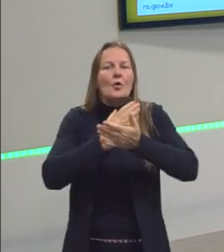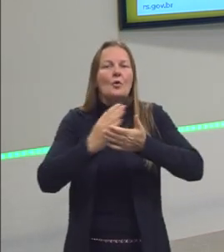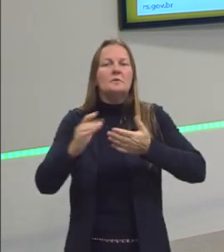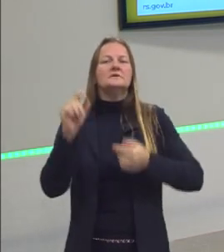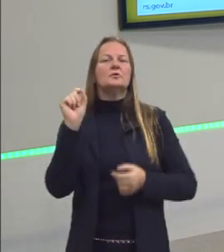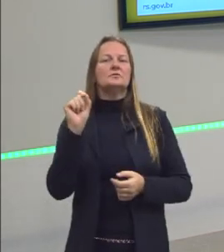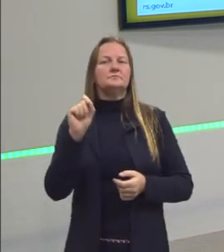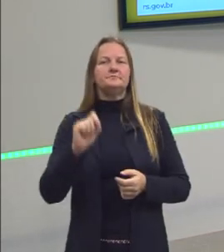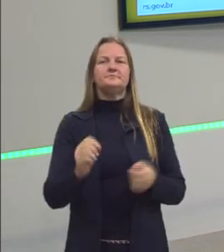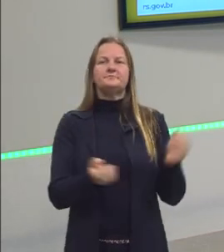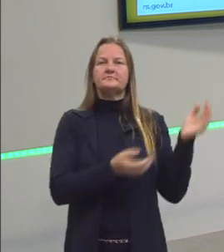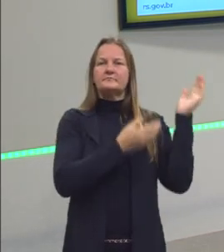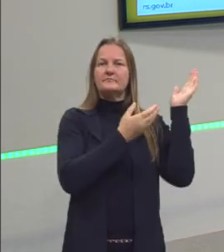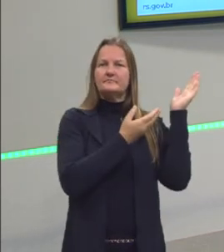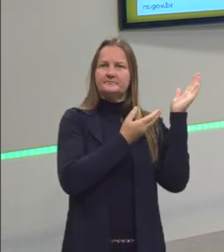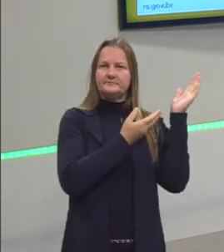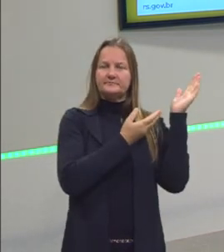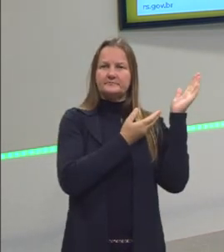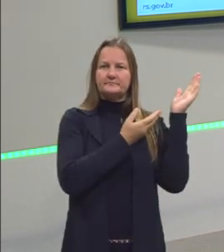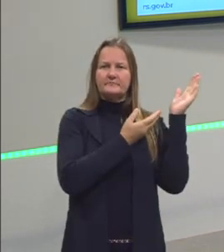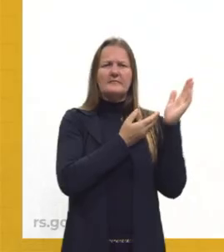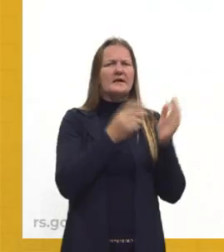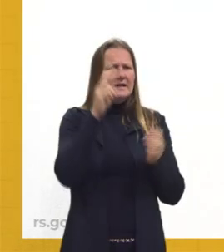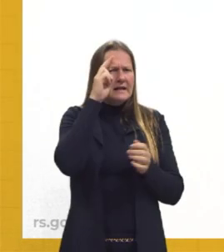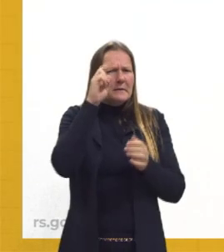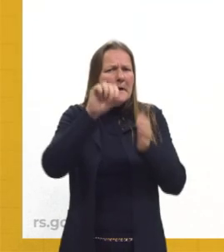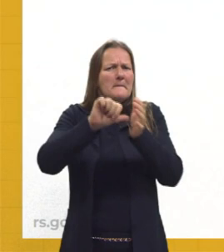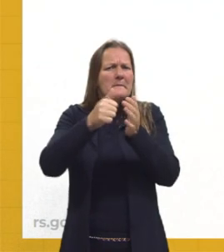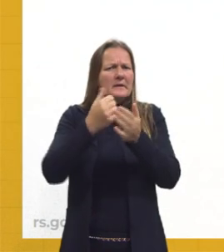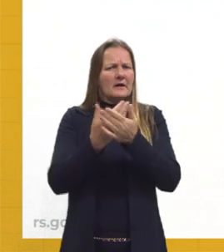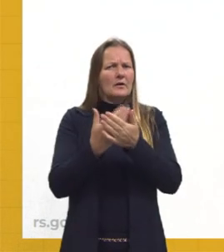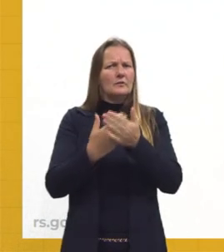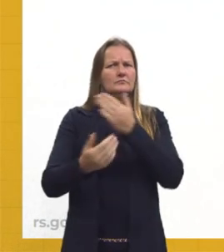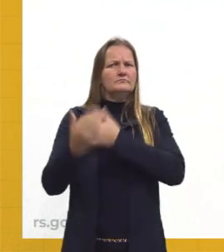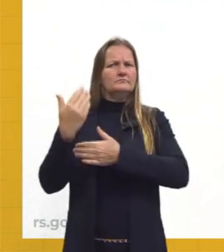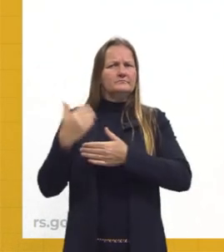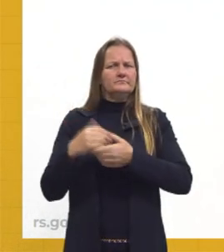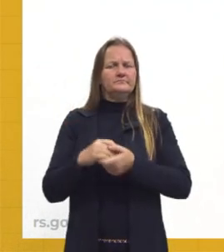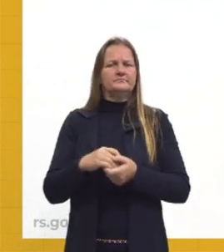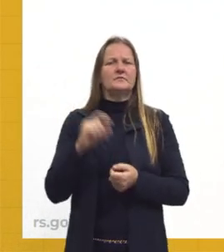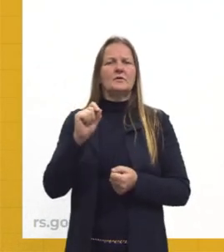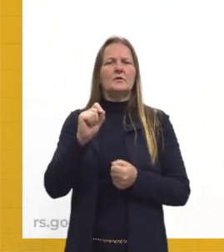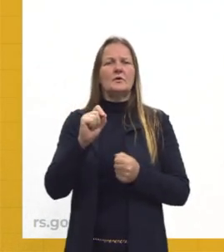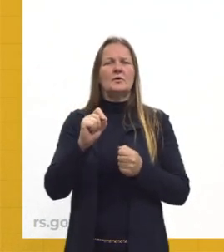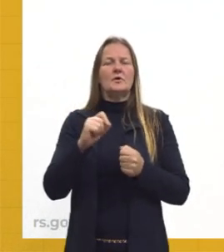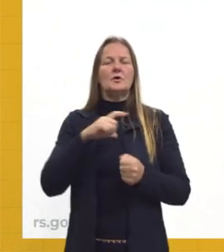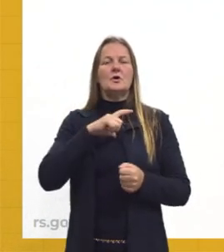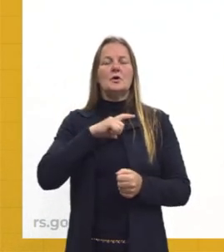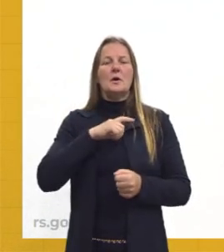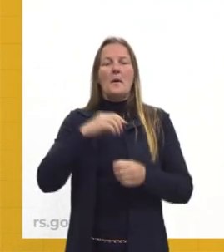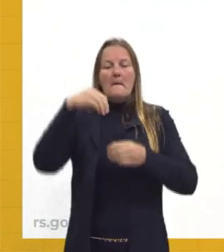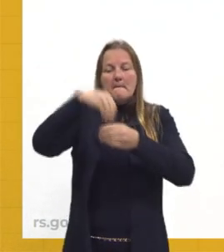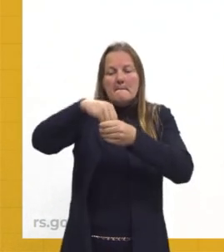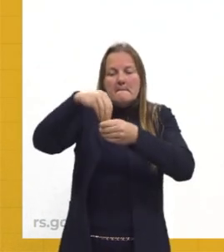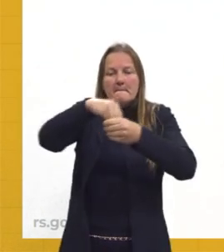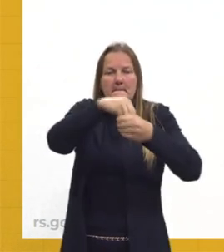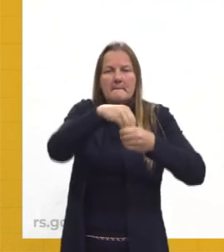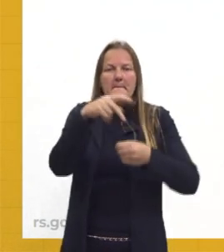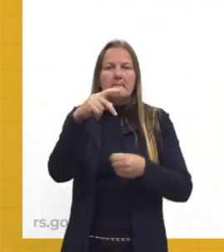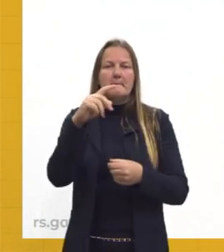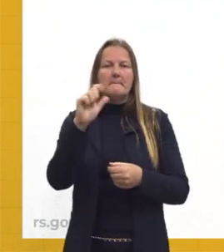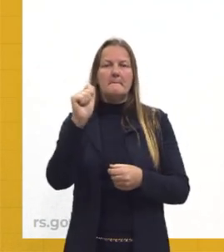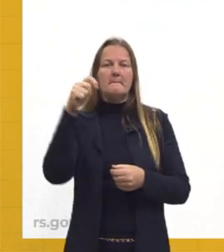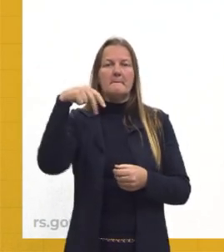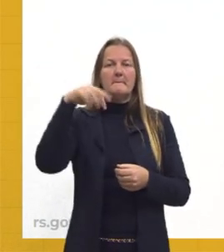olha aqui, ó. Lembra lá daquela primeira aula, da aula anterior, nós falamos então que o sistema Plantation, certo? Que era